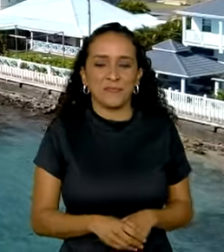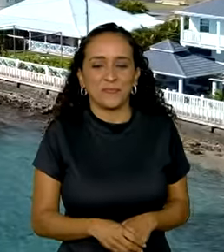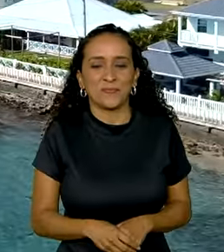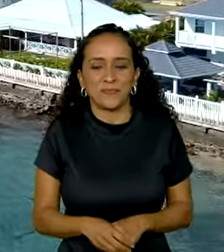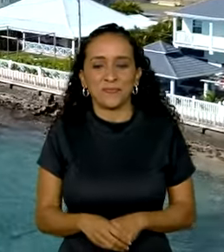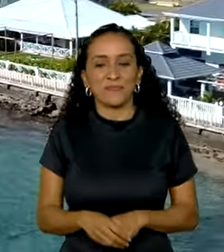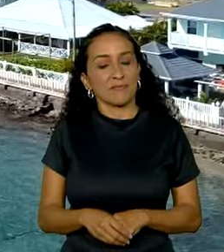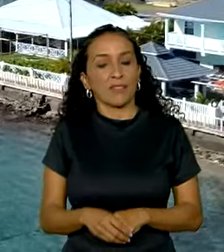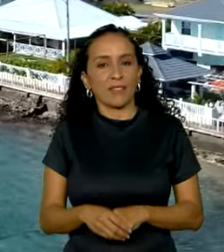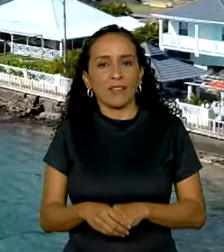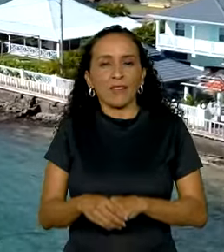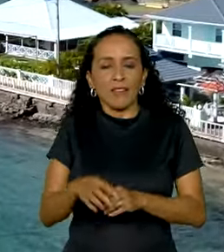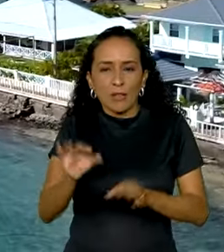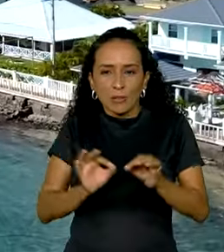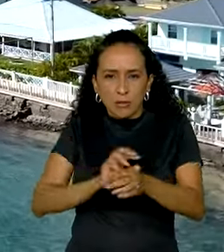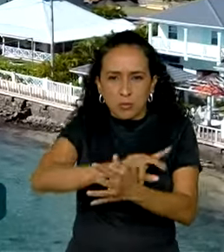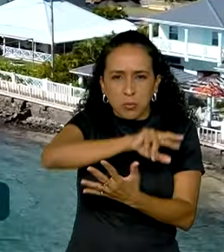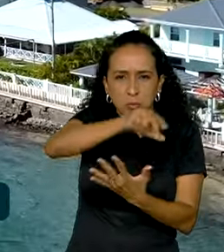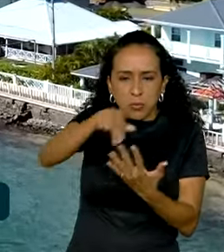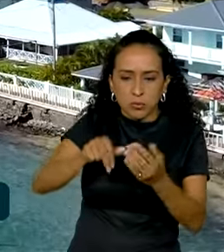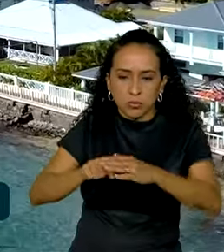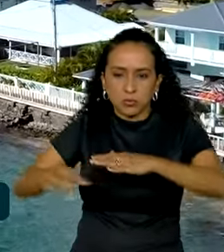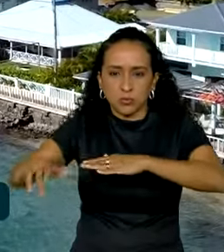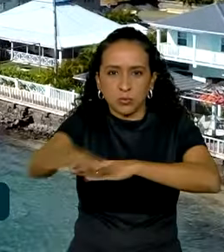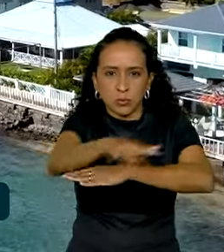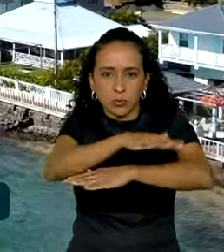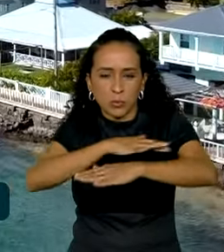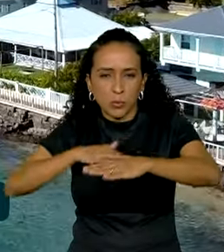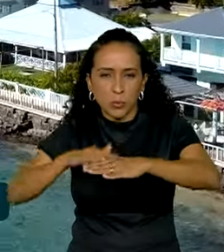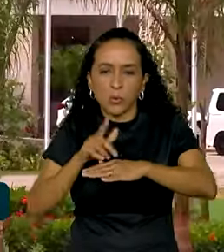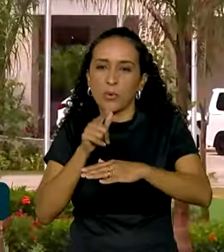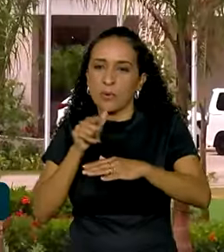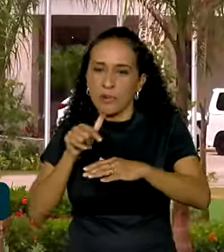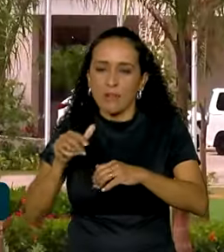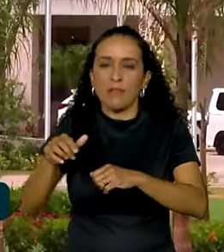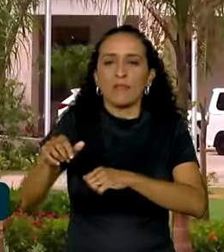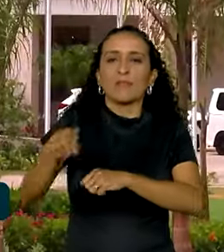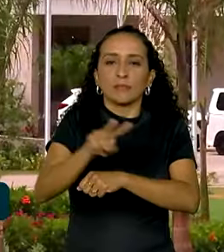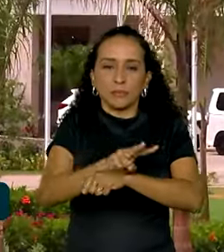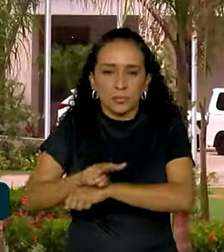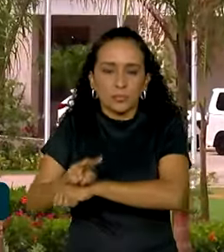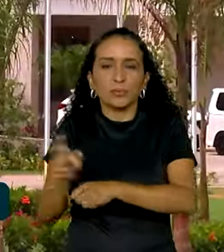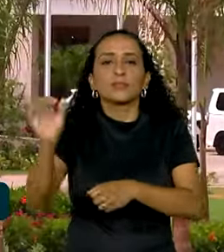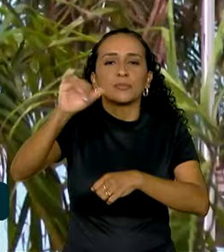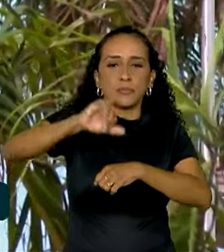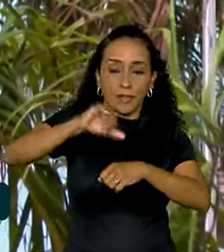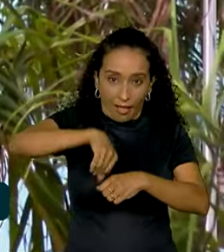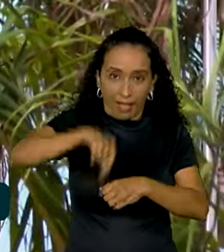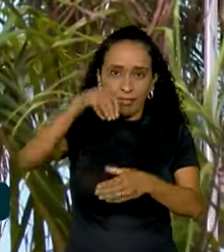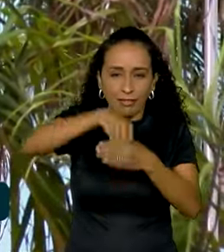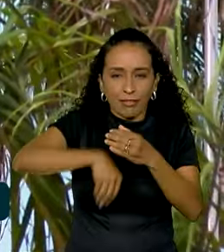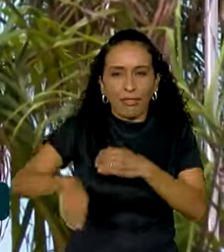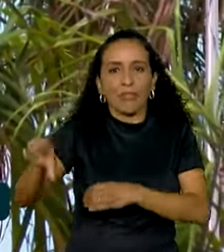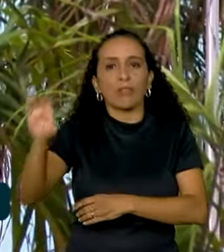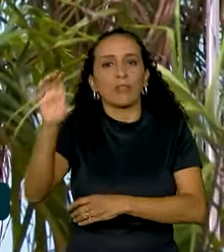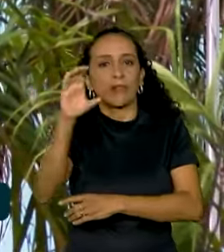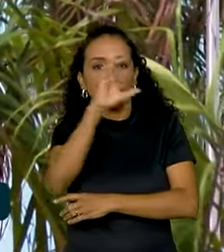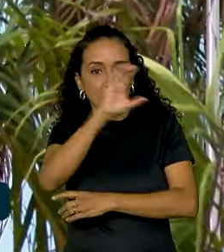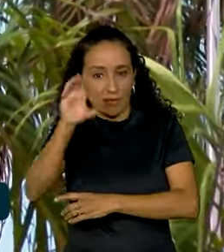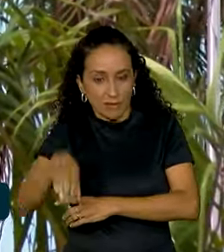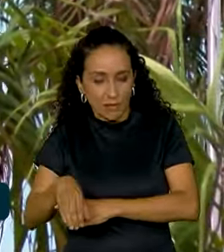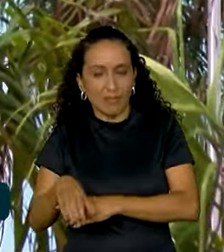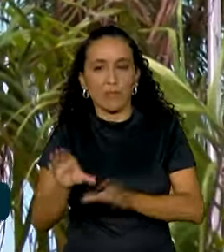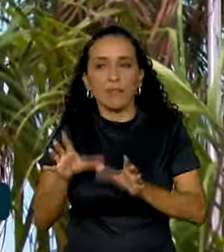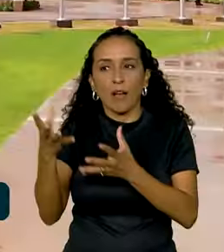O arquipélago de São Vicente e Granadinas fica no Caribe. O fato de sediar a oitava cúpula da comunidade de